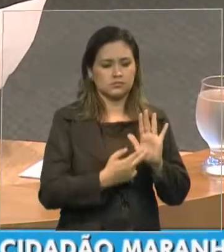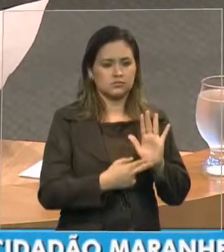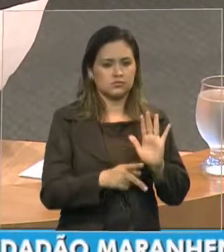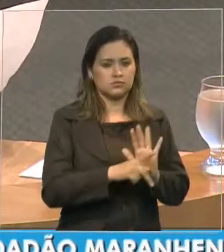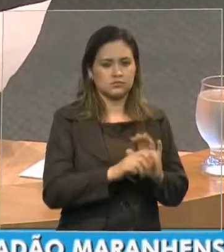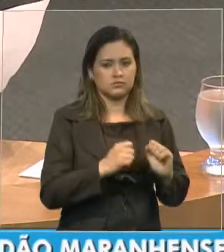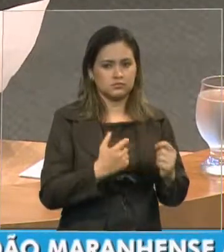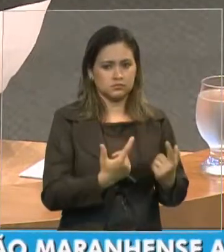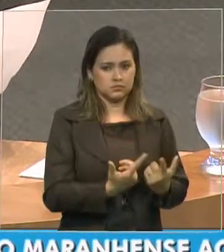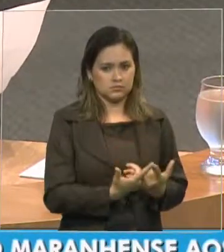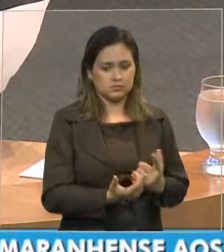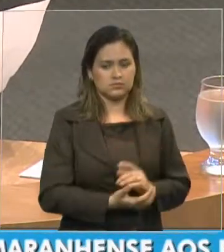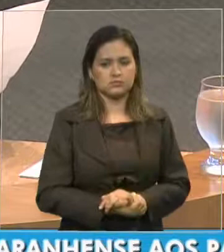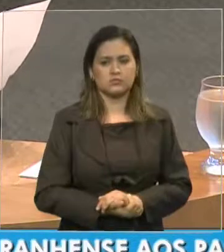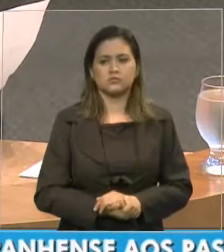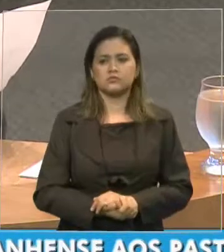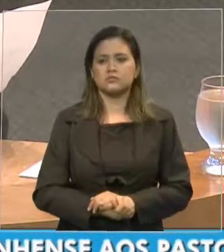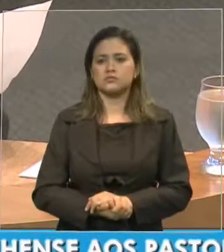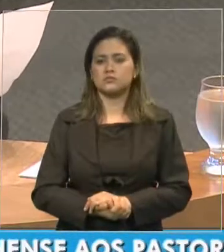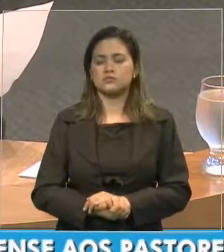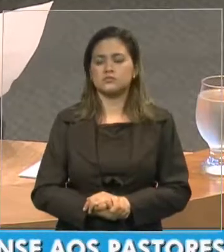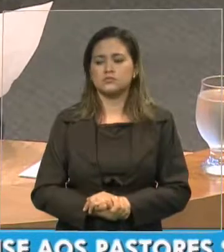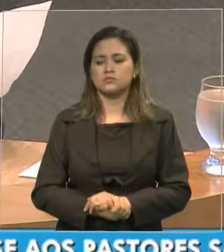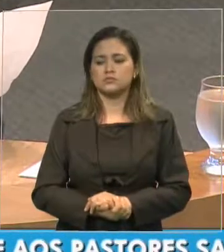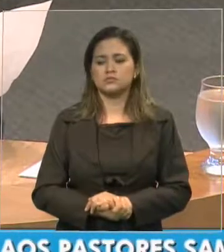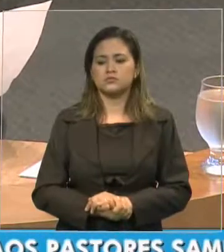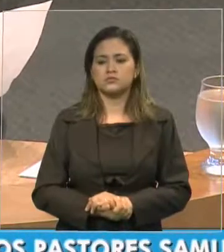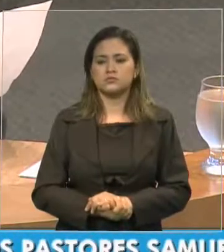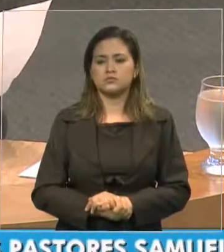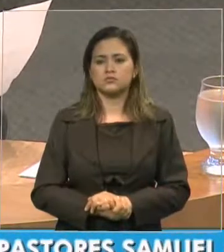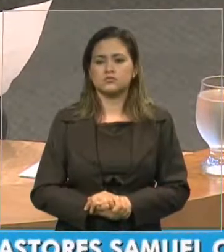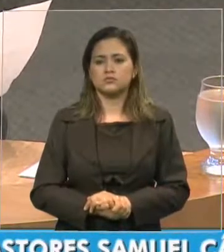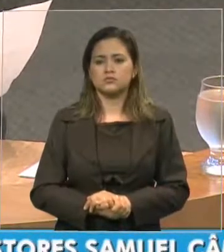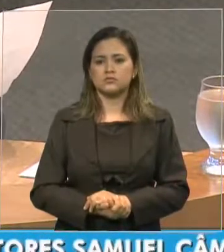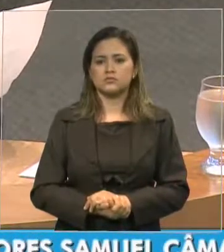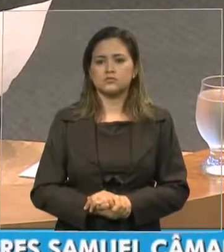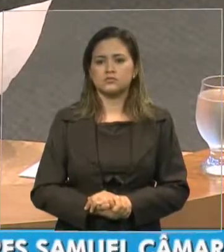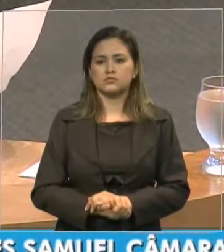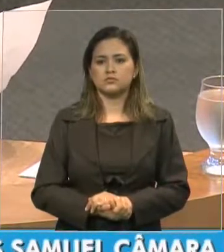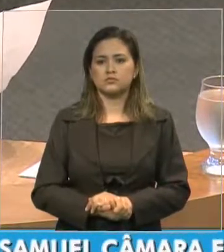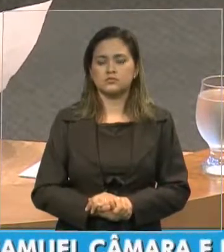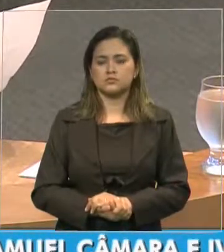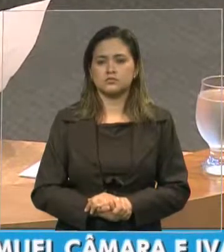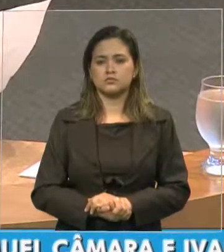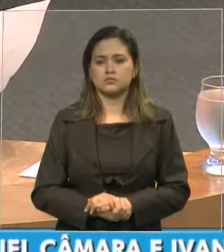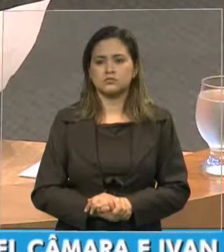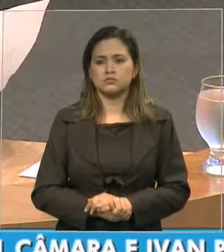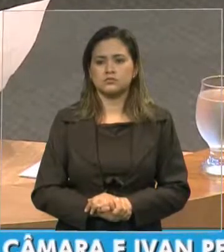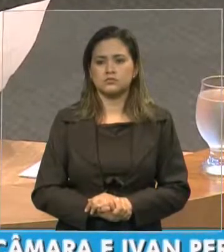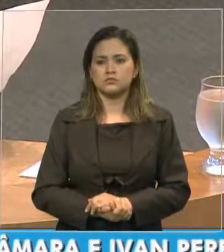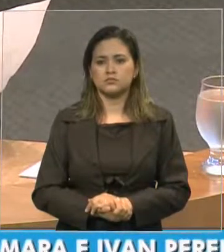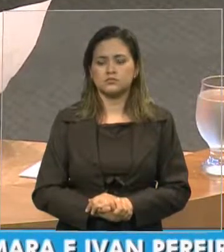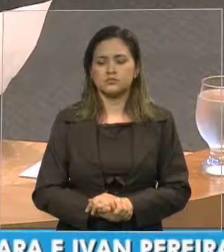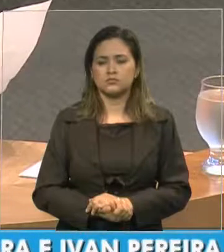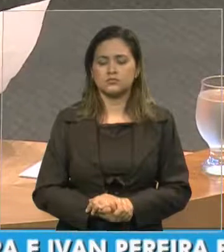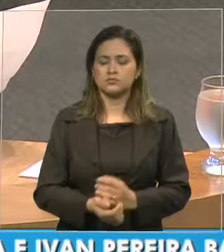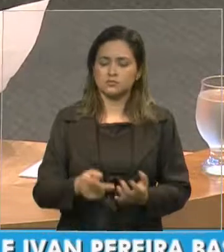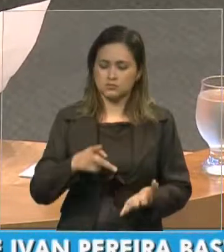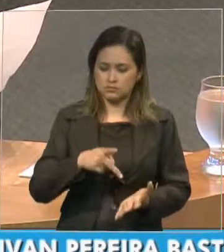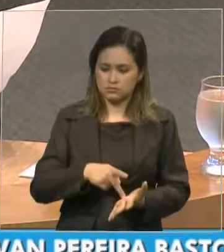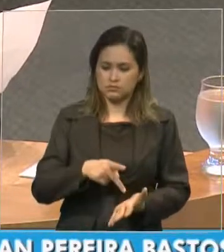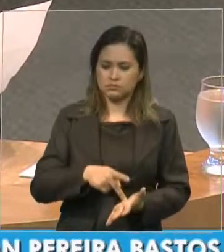legislativo, com certeza, legitima o senhor Samuel Câmara